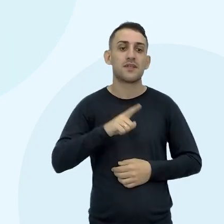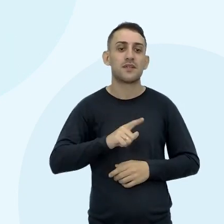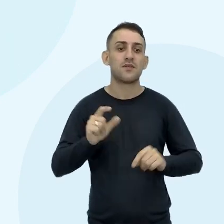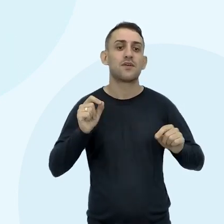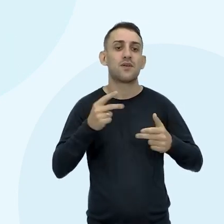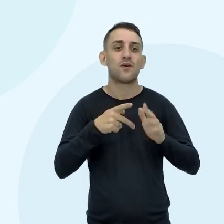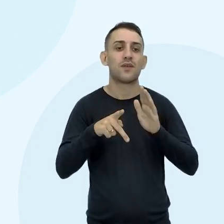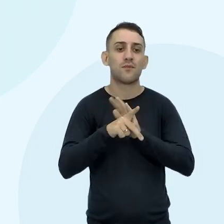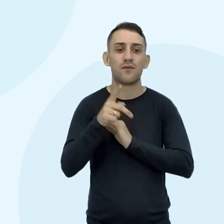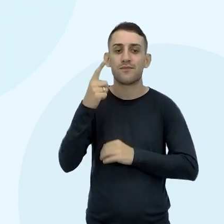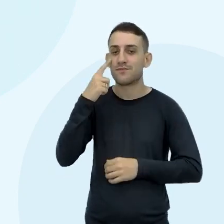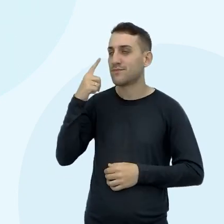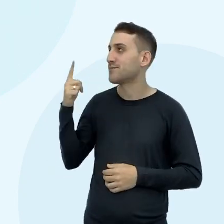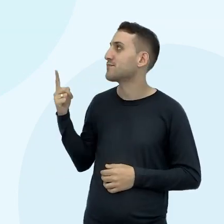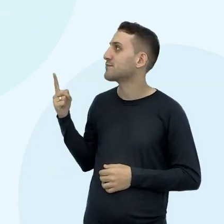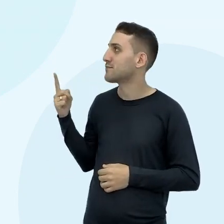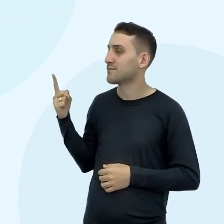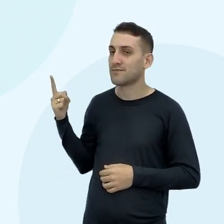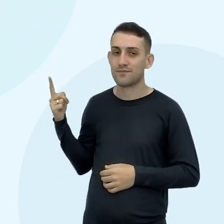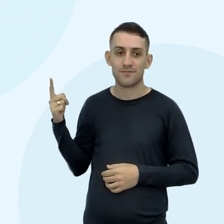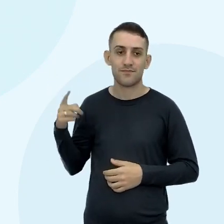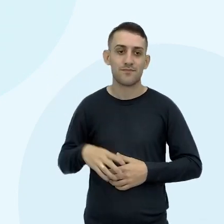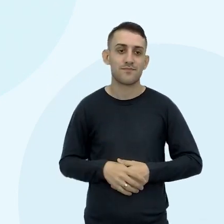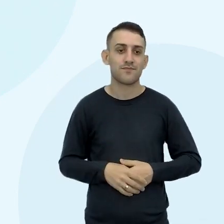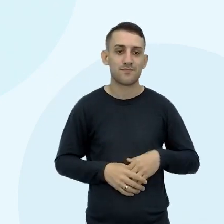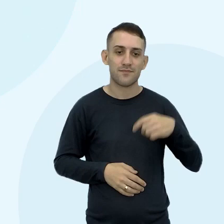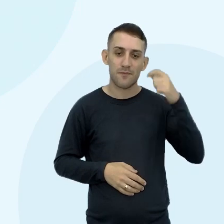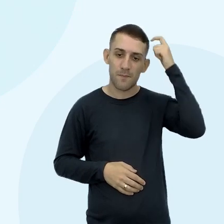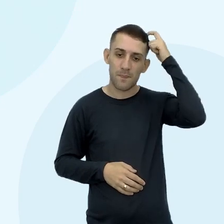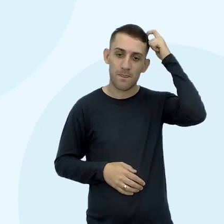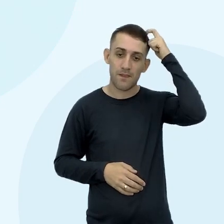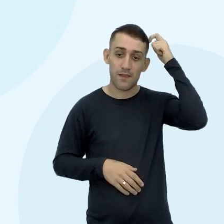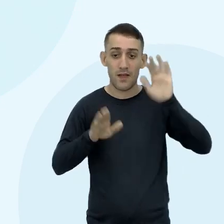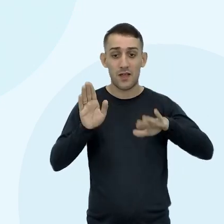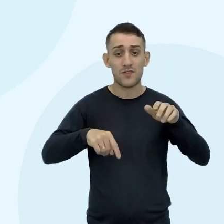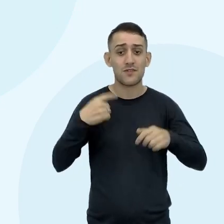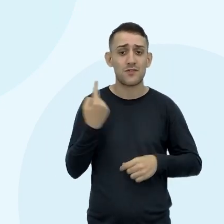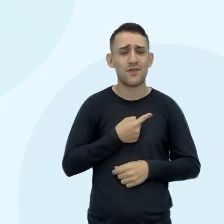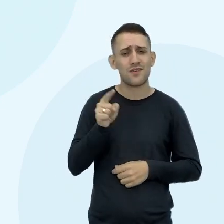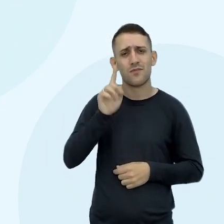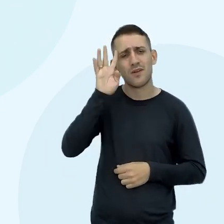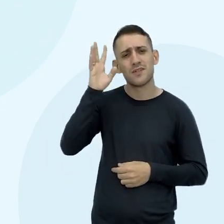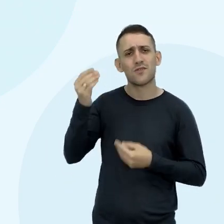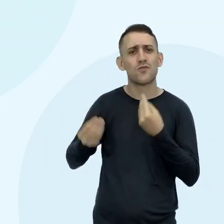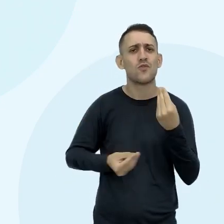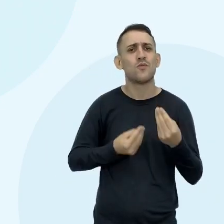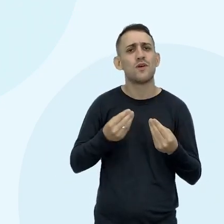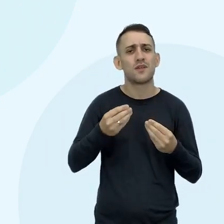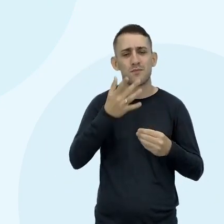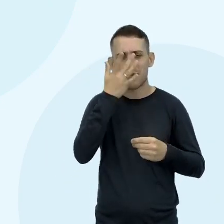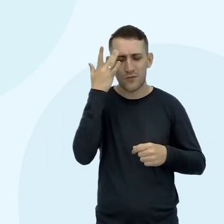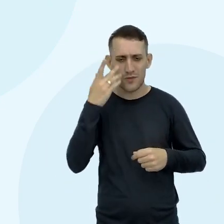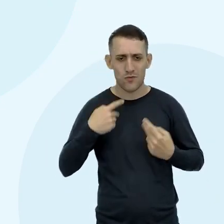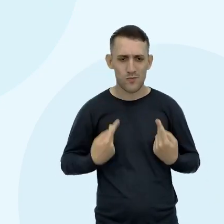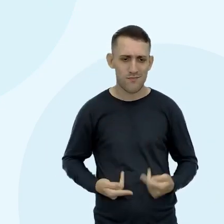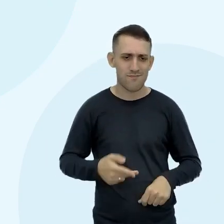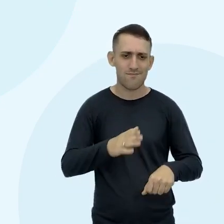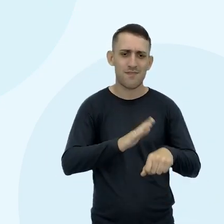dá Ai Economia 5 Exatamente Às vezes a gente Não imagina Quanto as ações Humanas